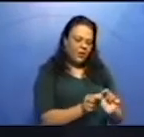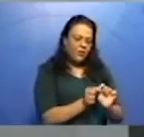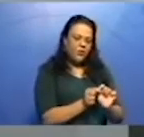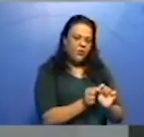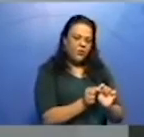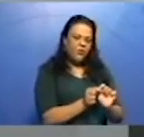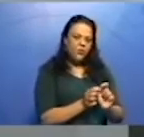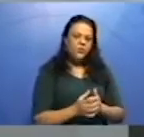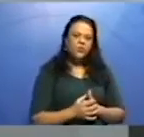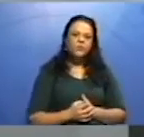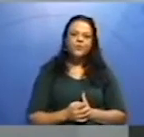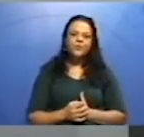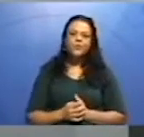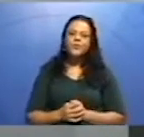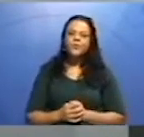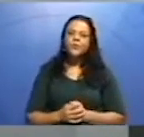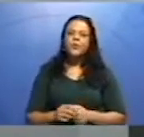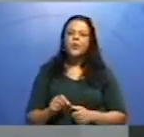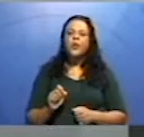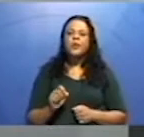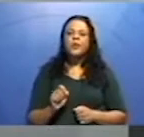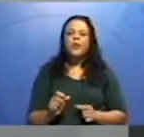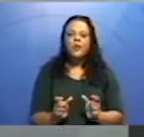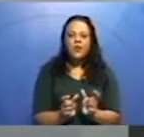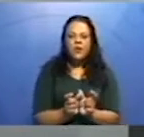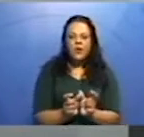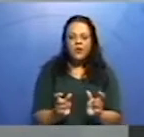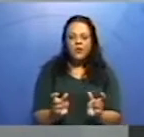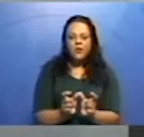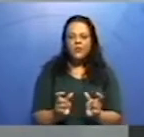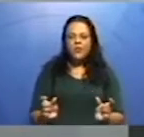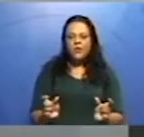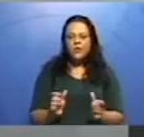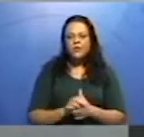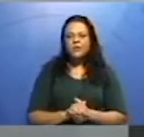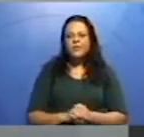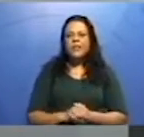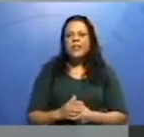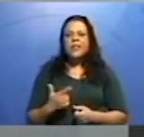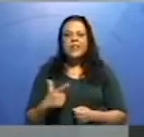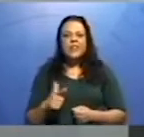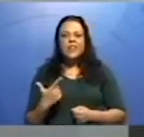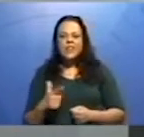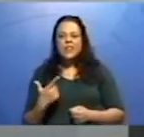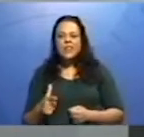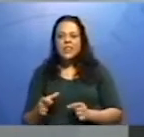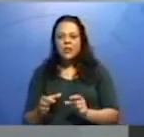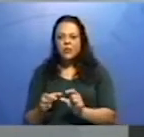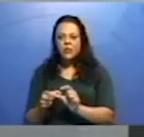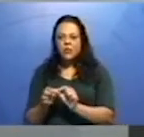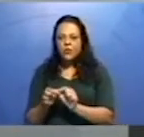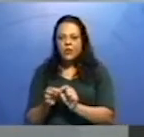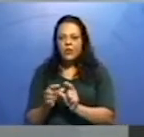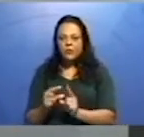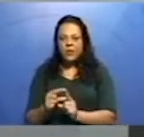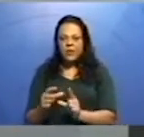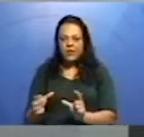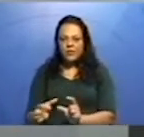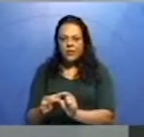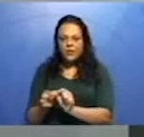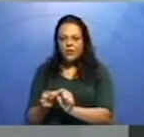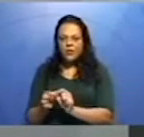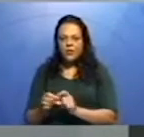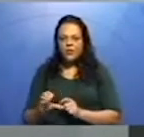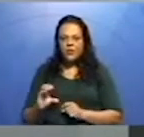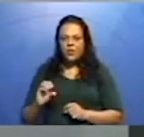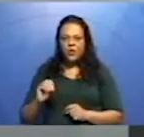Oração coordenada, assindética. Então, nós vamos começar por aquelas orações que elas não possuem conjunções coordenativas.